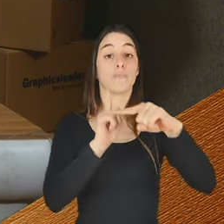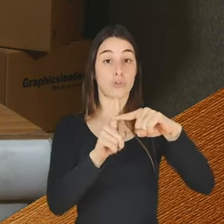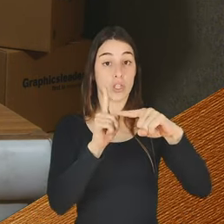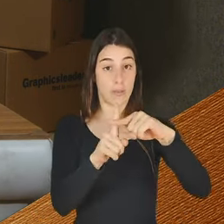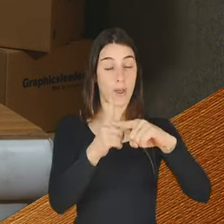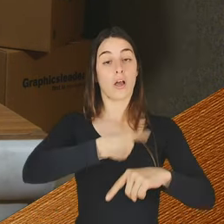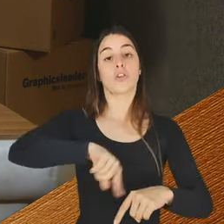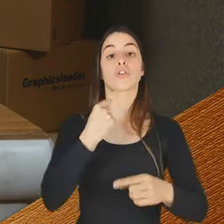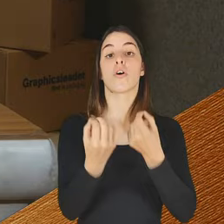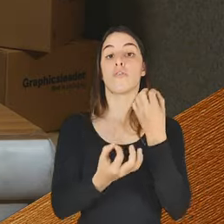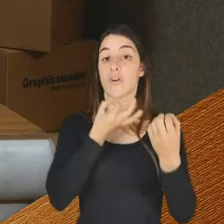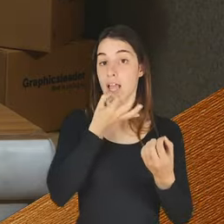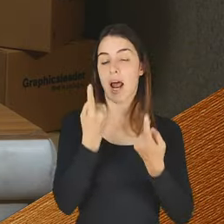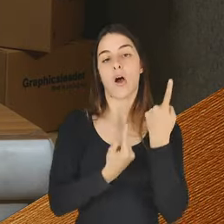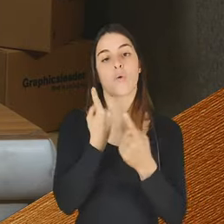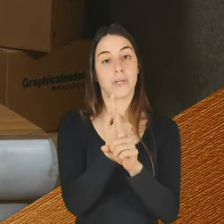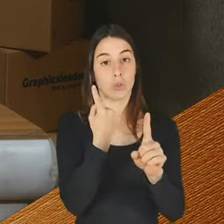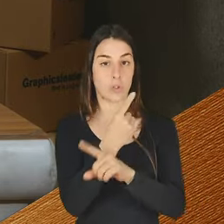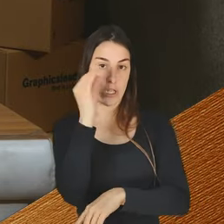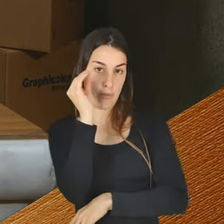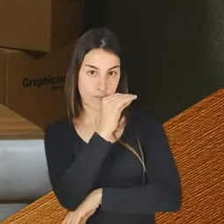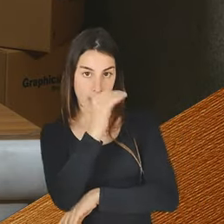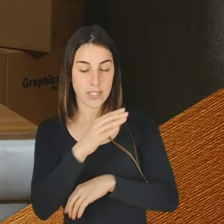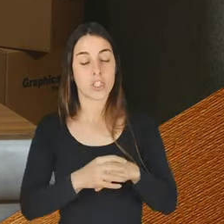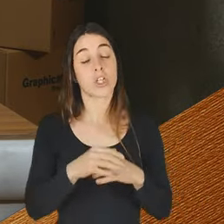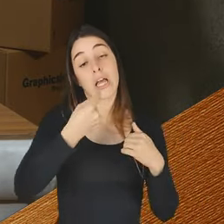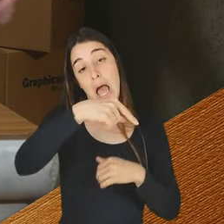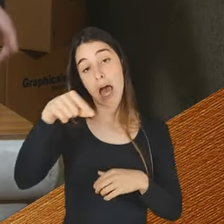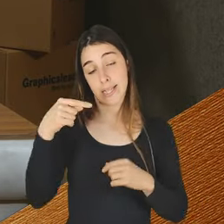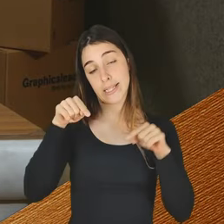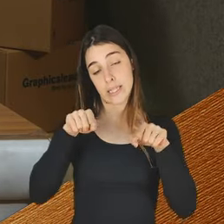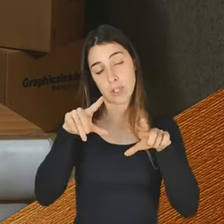alguns mitos que ainda existem sobre esta doença. Por isso, não podem perder.